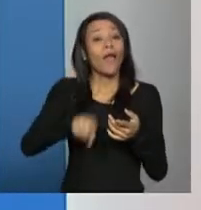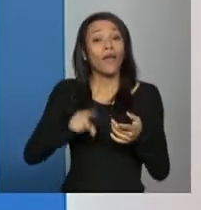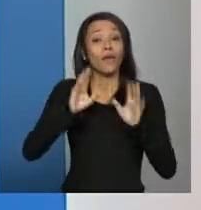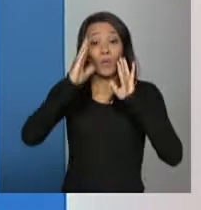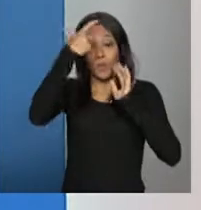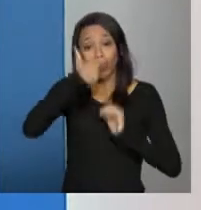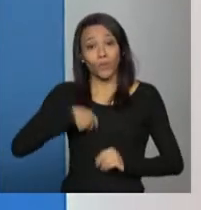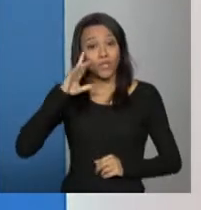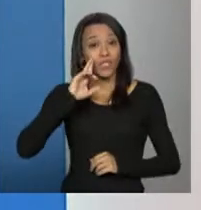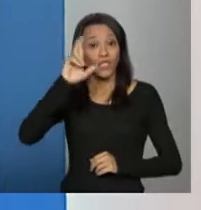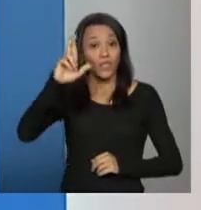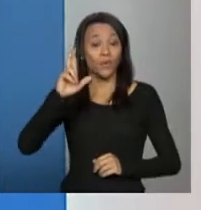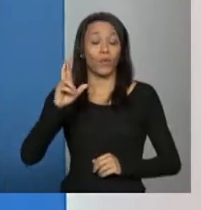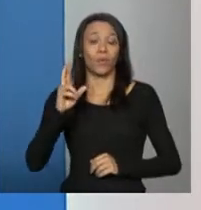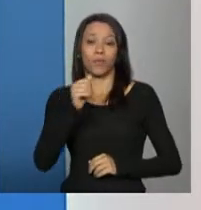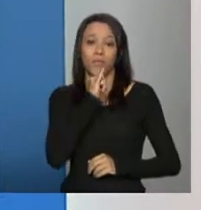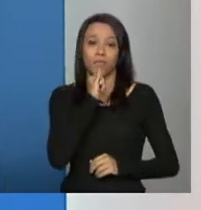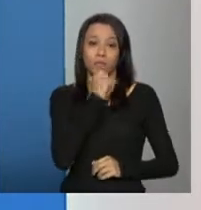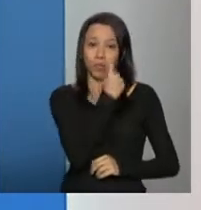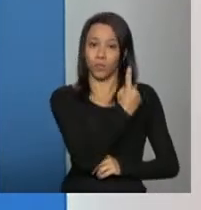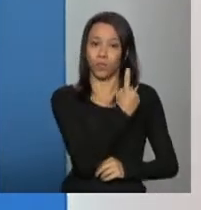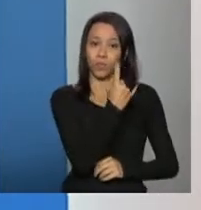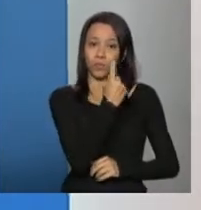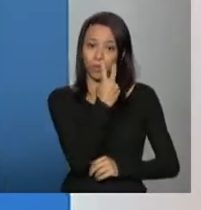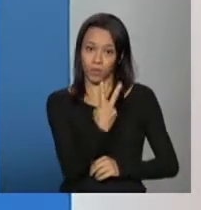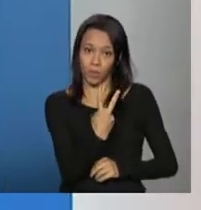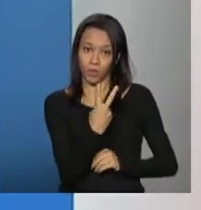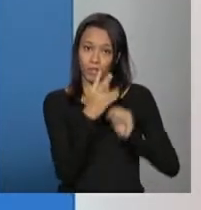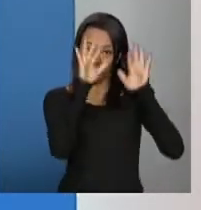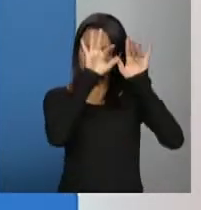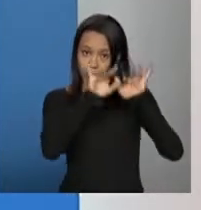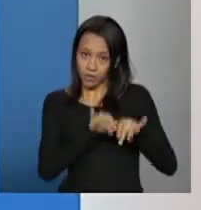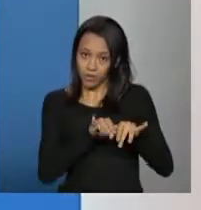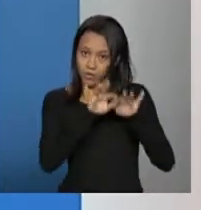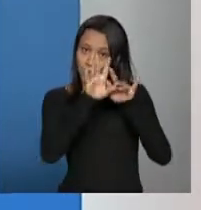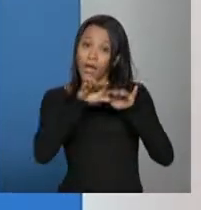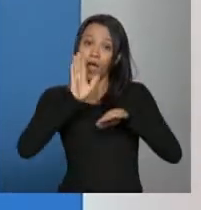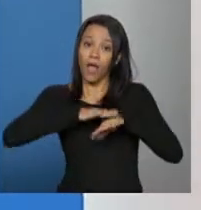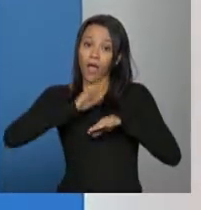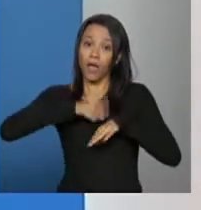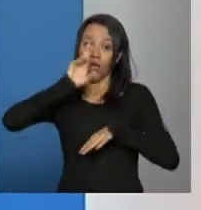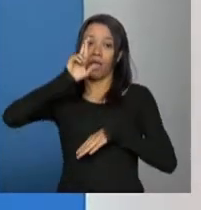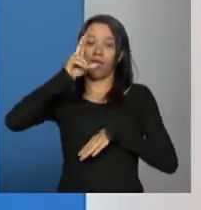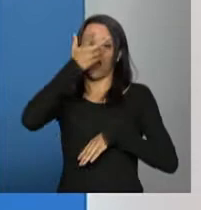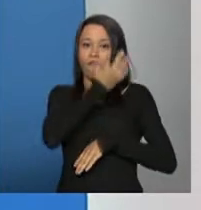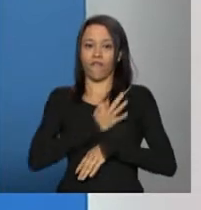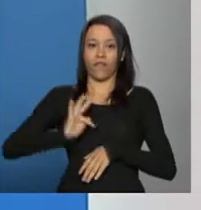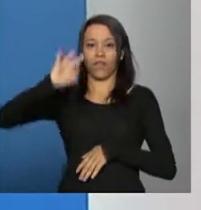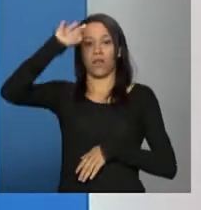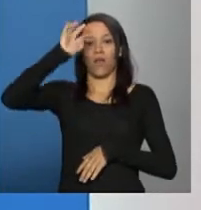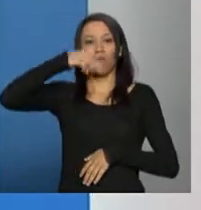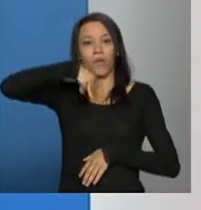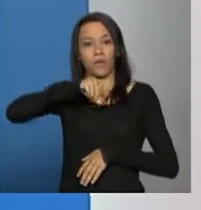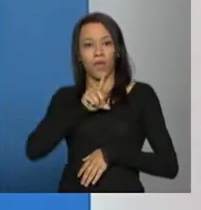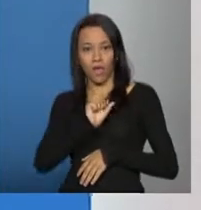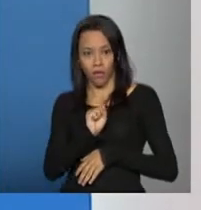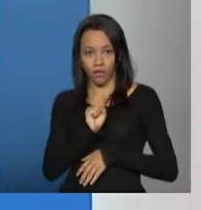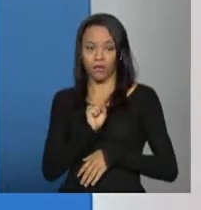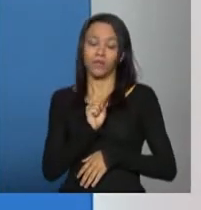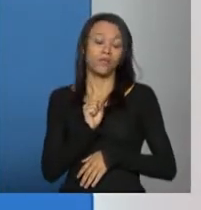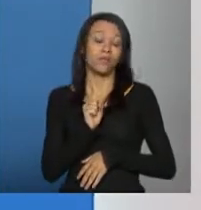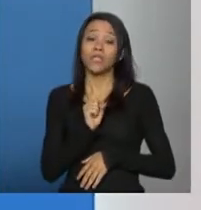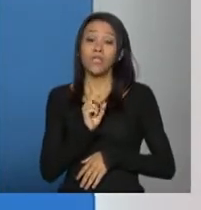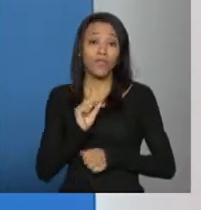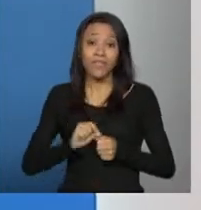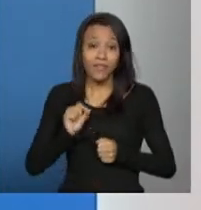atento esses outros dois campos eles são de preenchimento do gestor federal então do MDS que também não vai ser